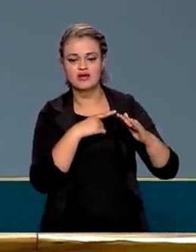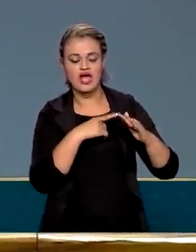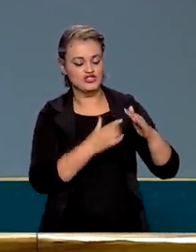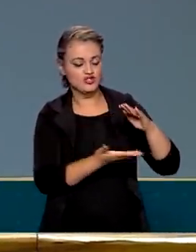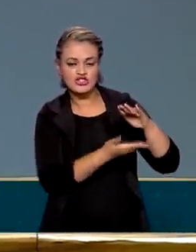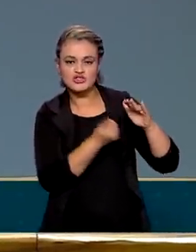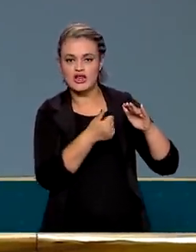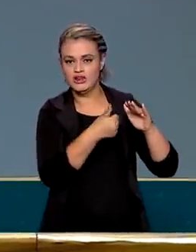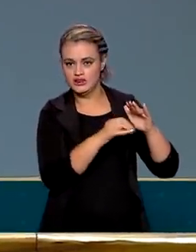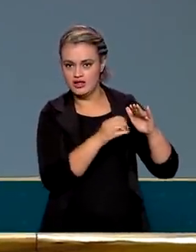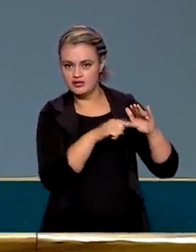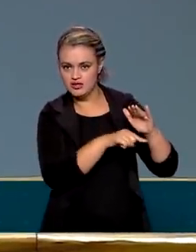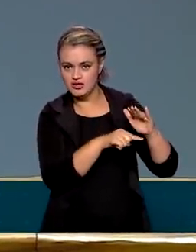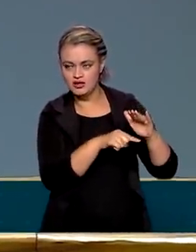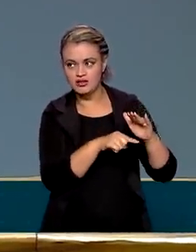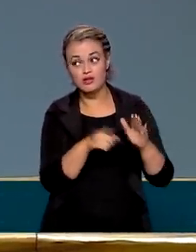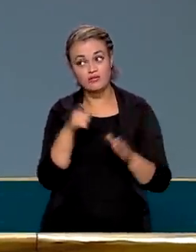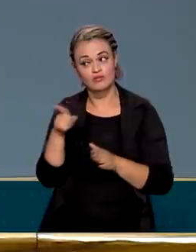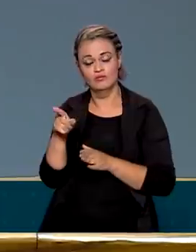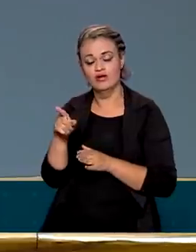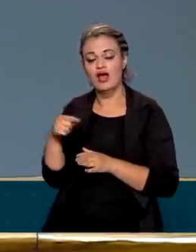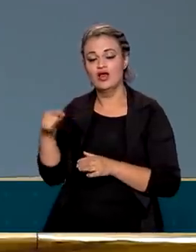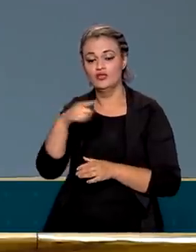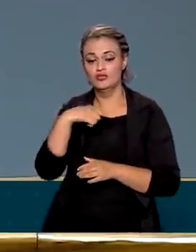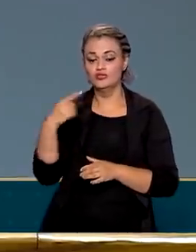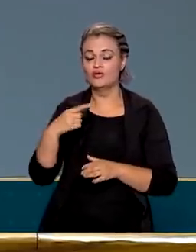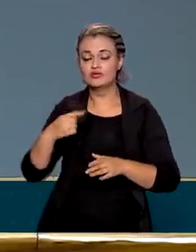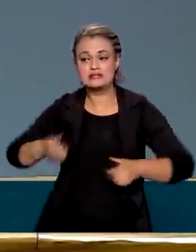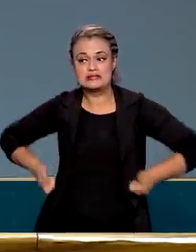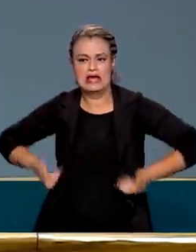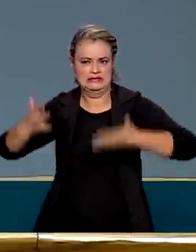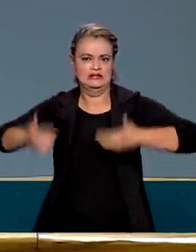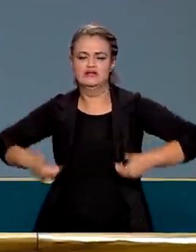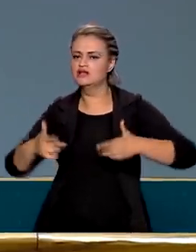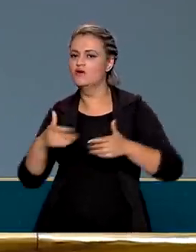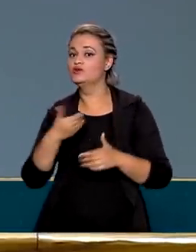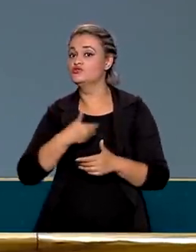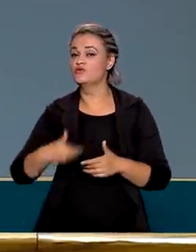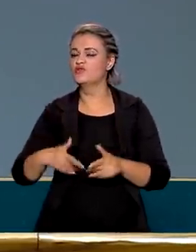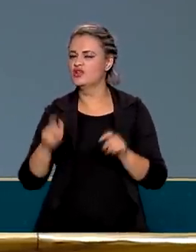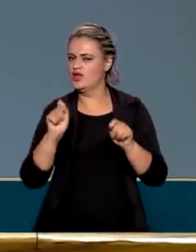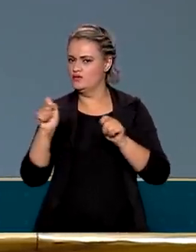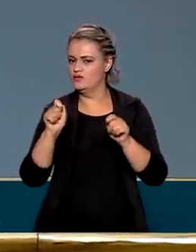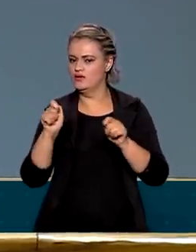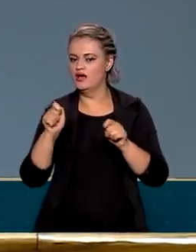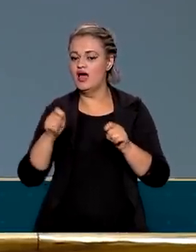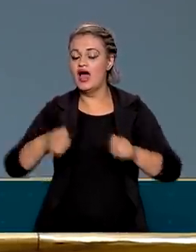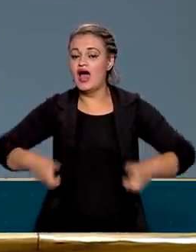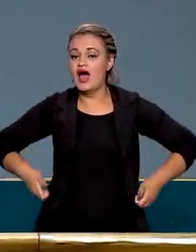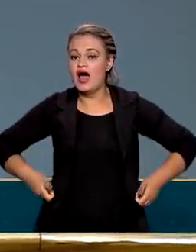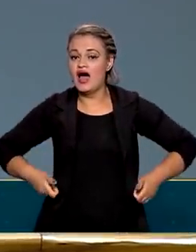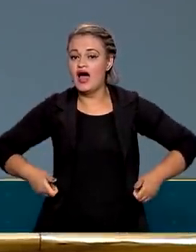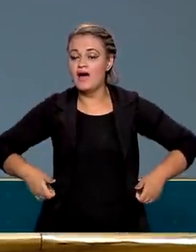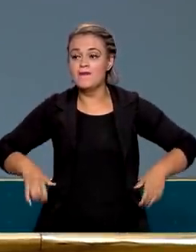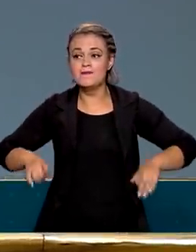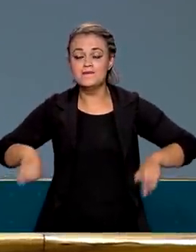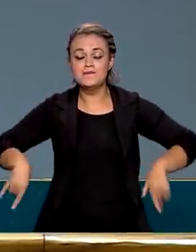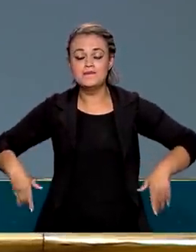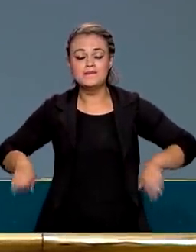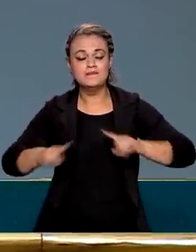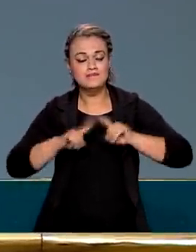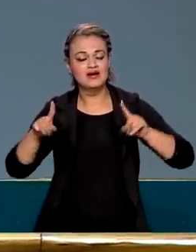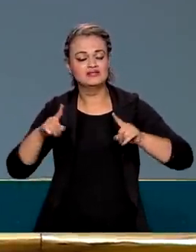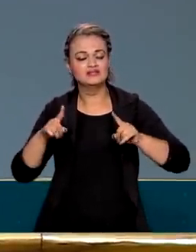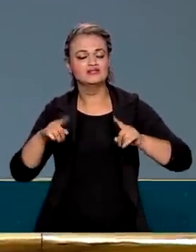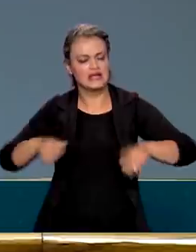no fiscal, nós somos um governo dos que menos gastaram, dos que mais gastaram, mas dos que menos impactaram a dívida.